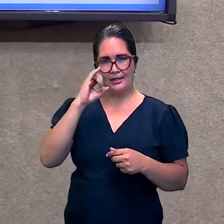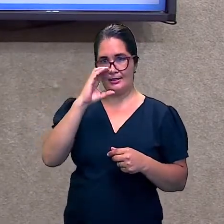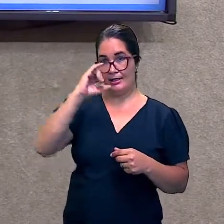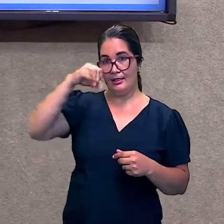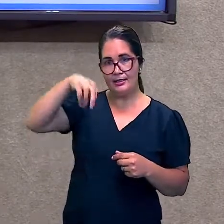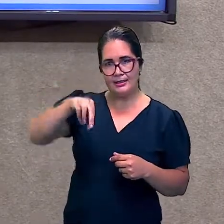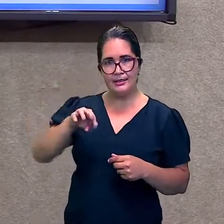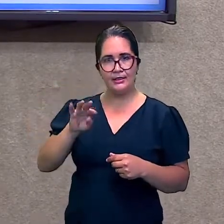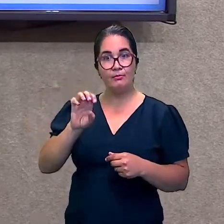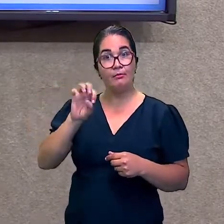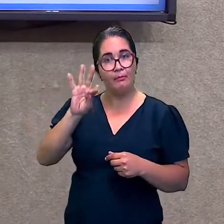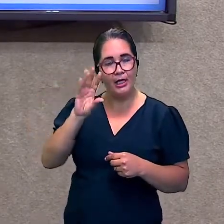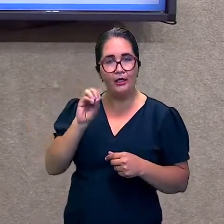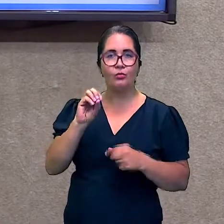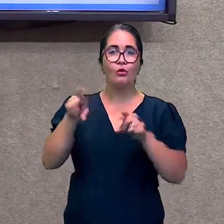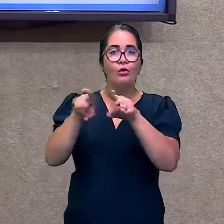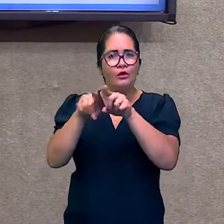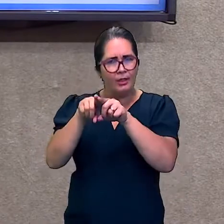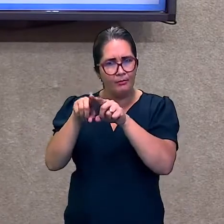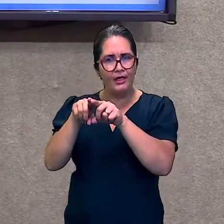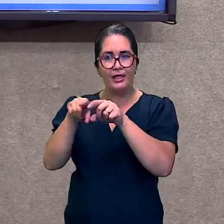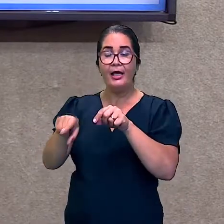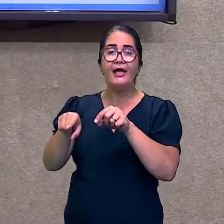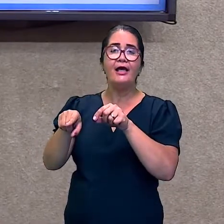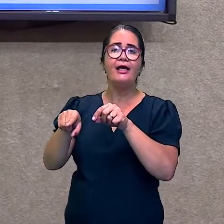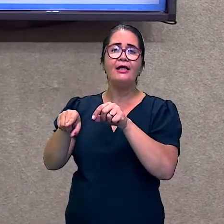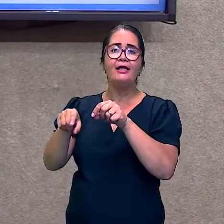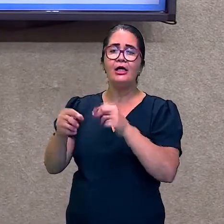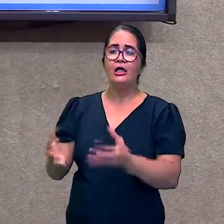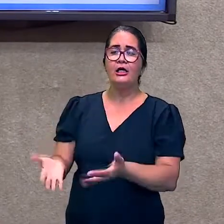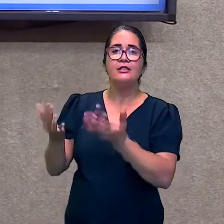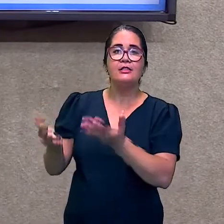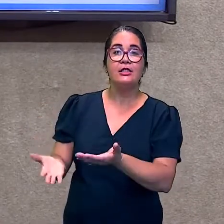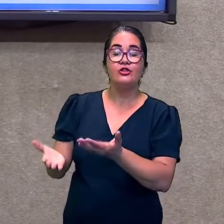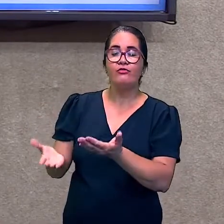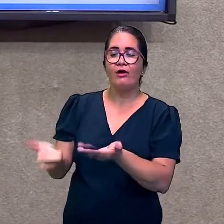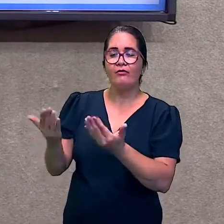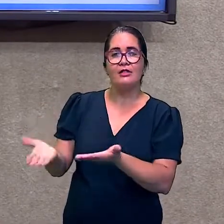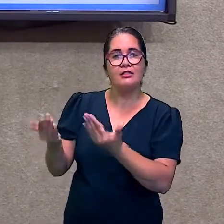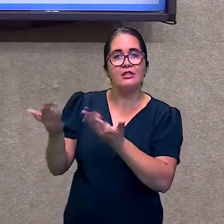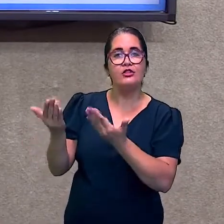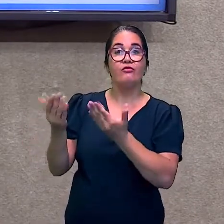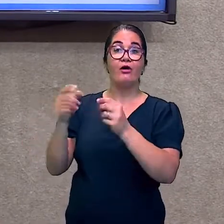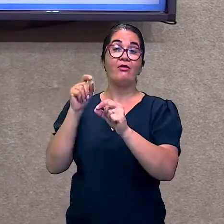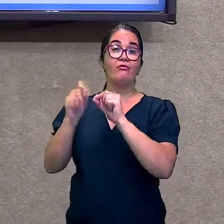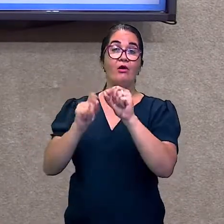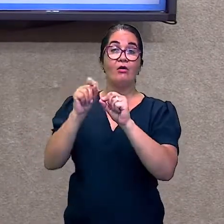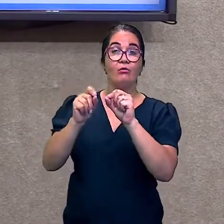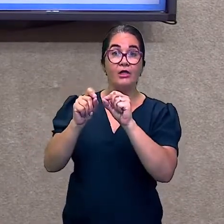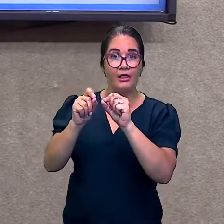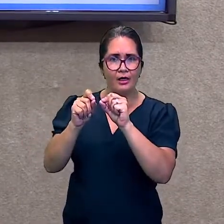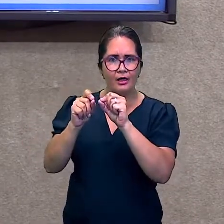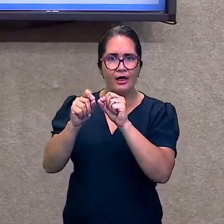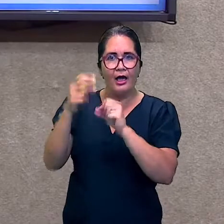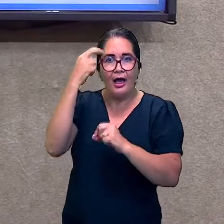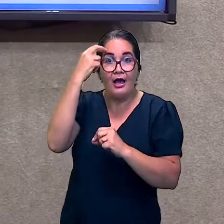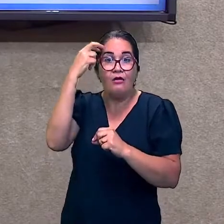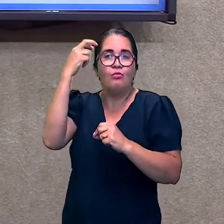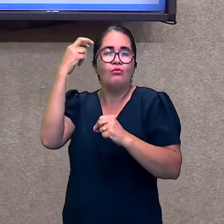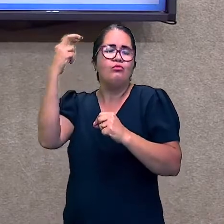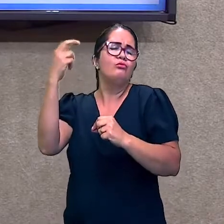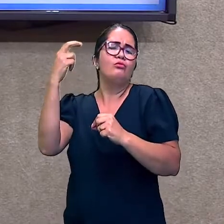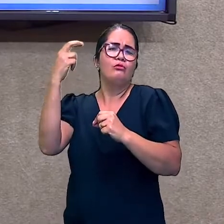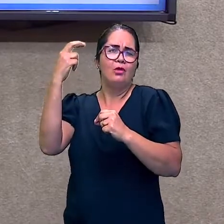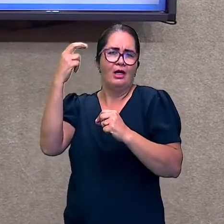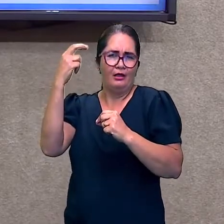culturais de sua época. Ao contrário que possa parecer, o Renascimento não pode ser visto como uma